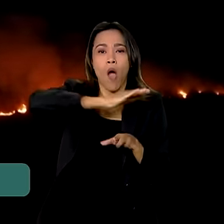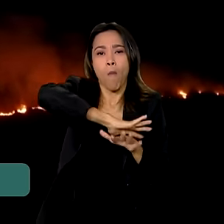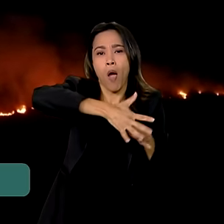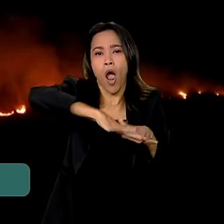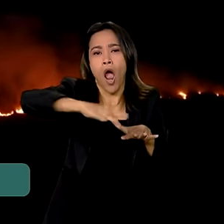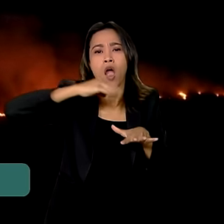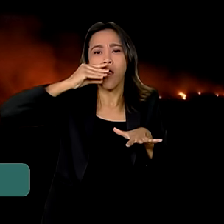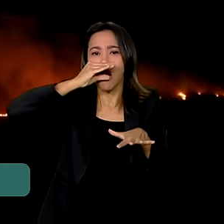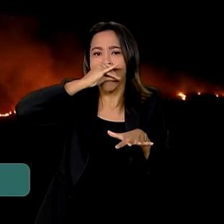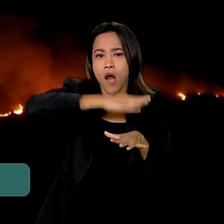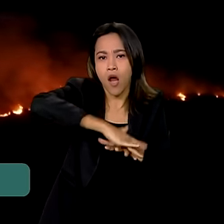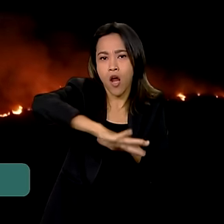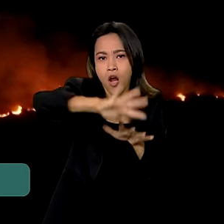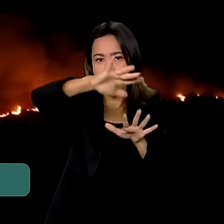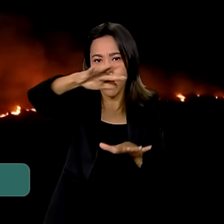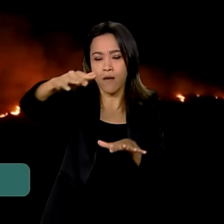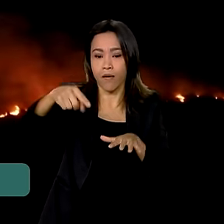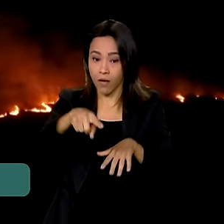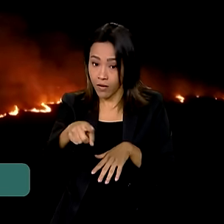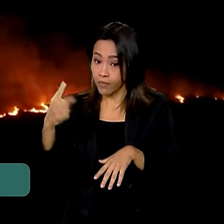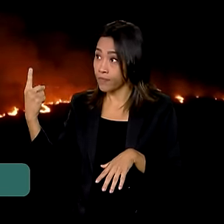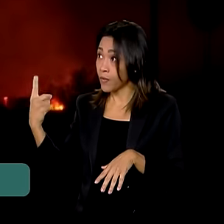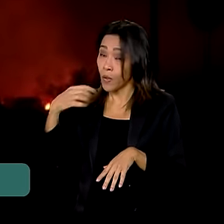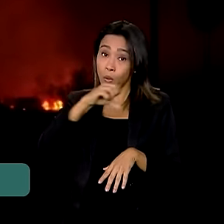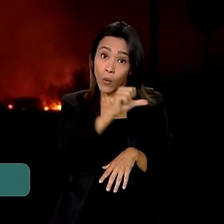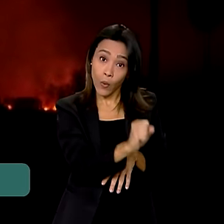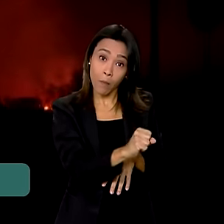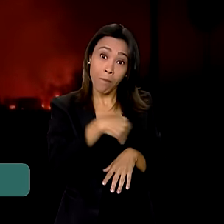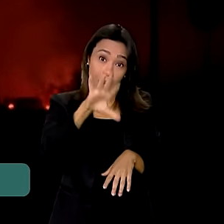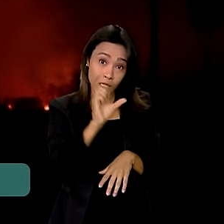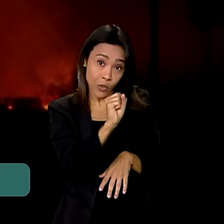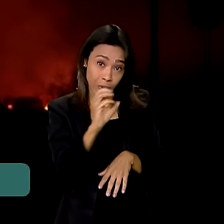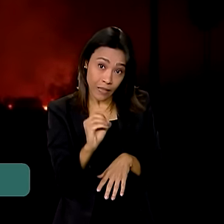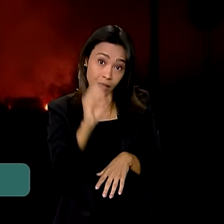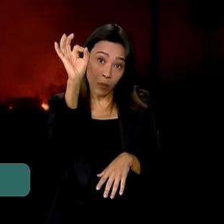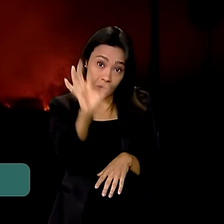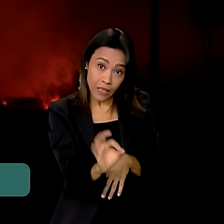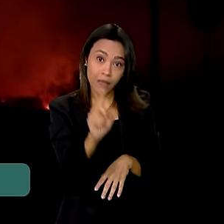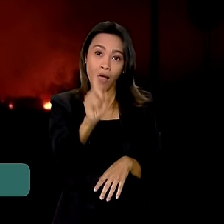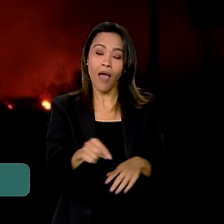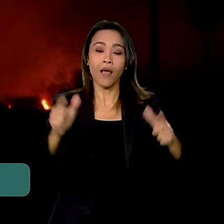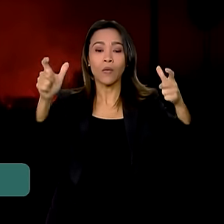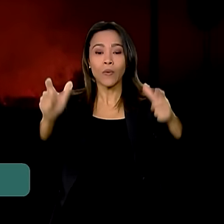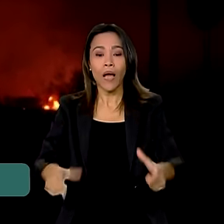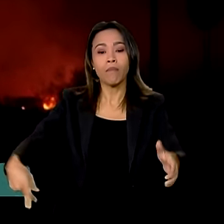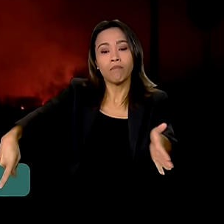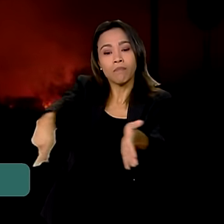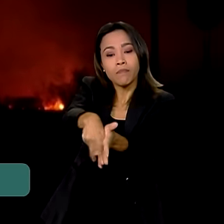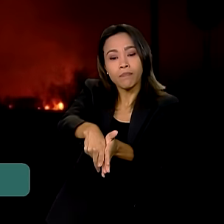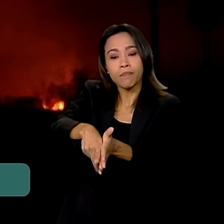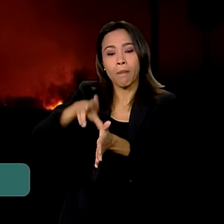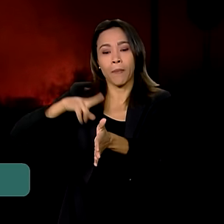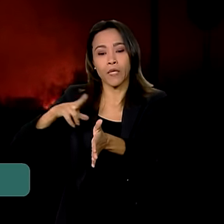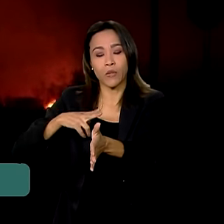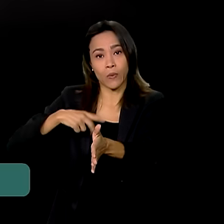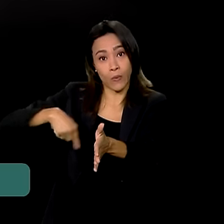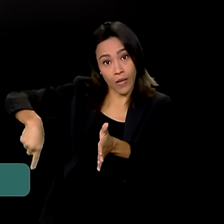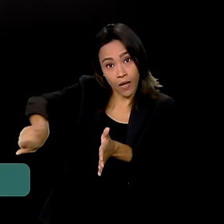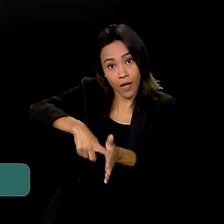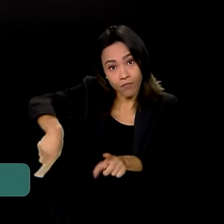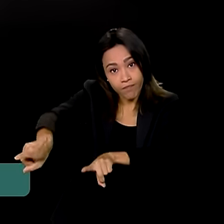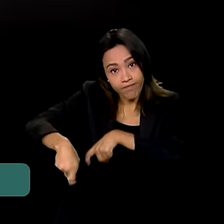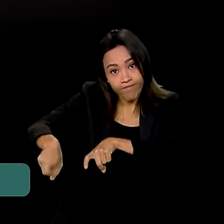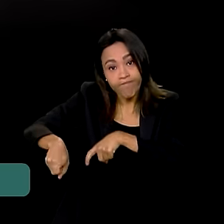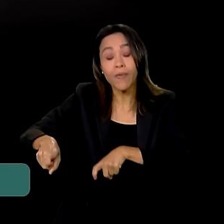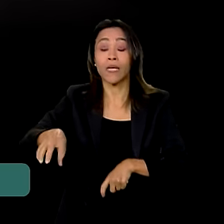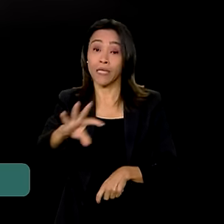85% dos incêndios no Pantanal estão localizados em propriedades privadas, e a Polícia Federal está em